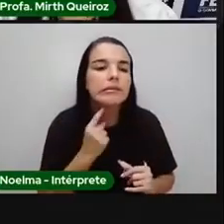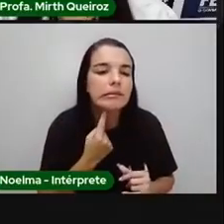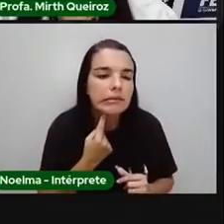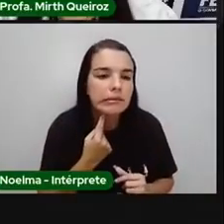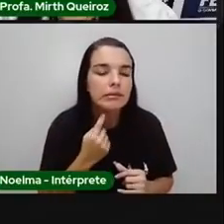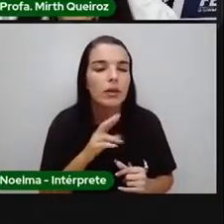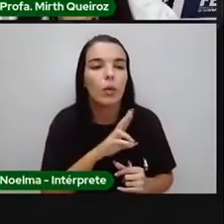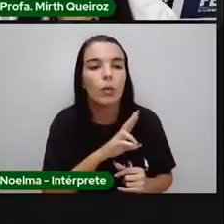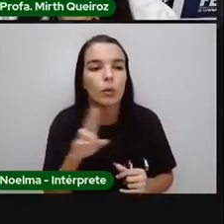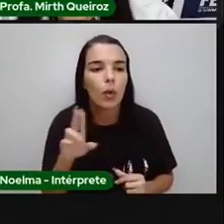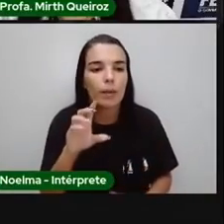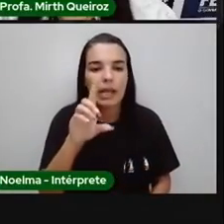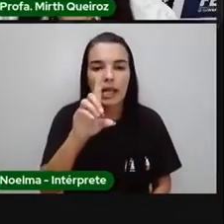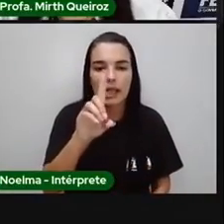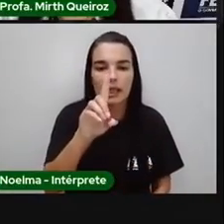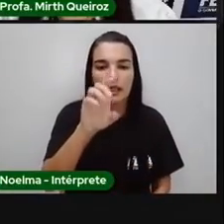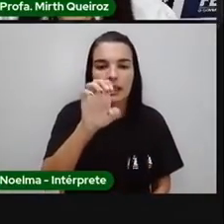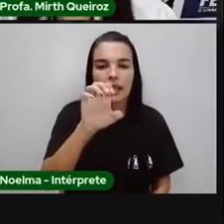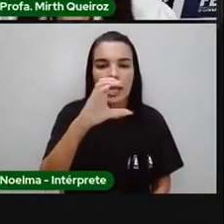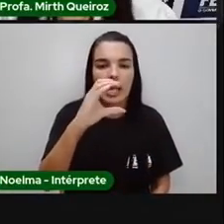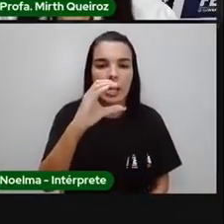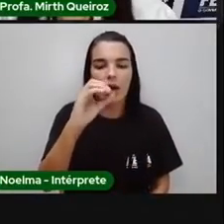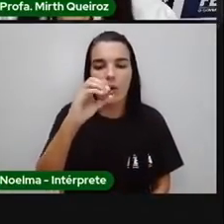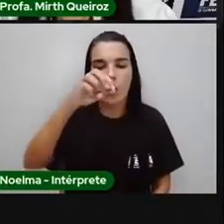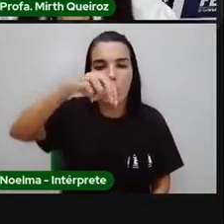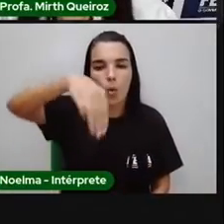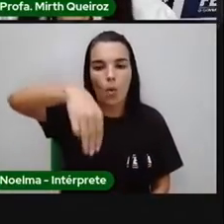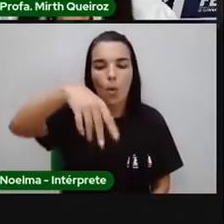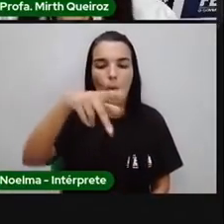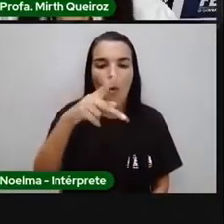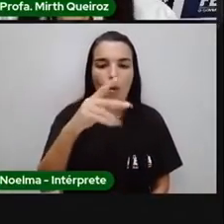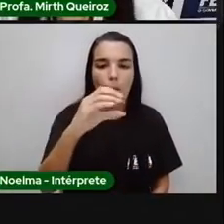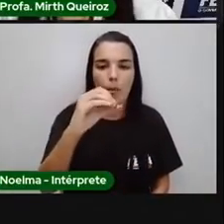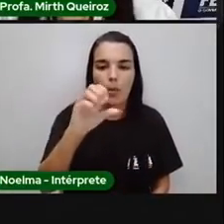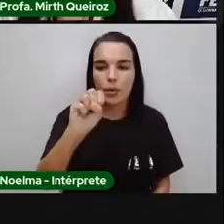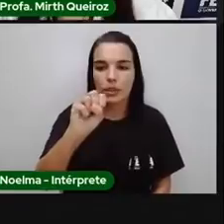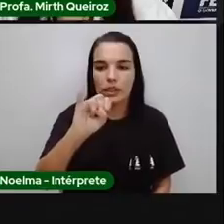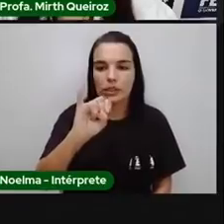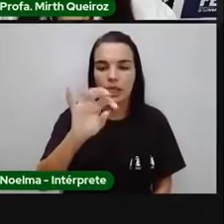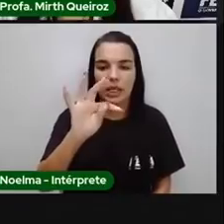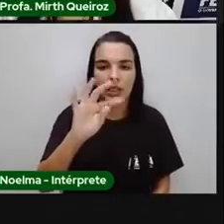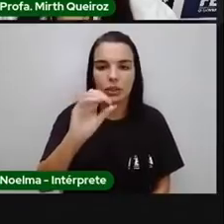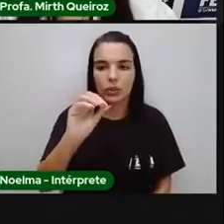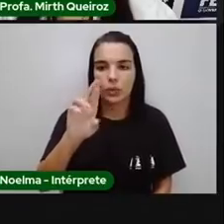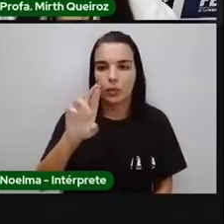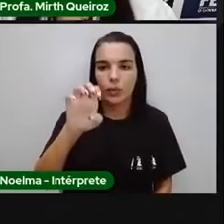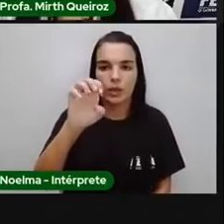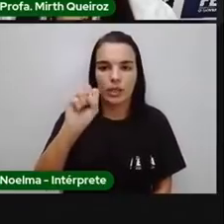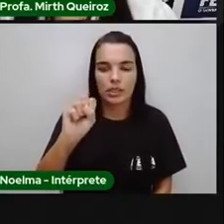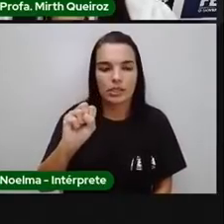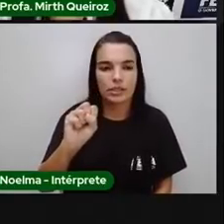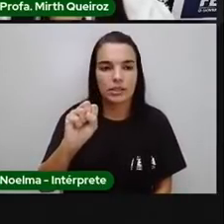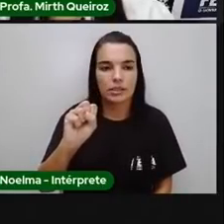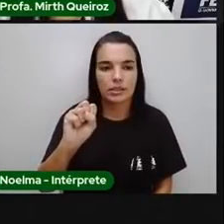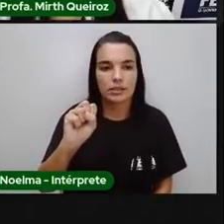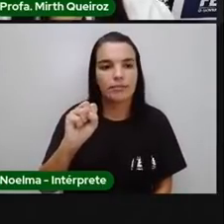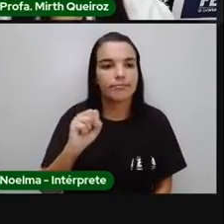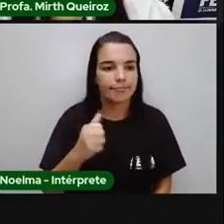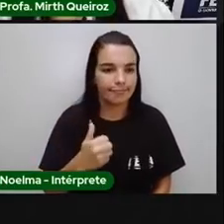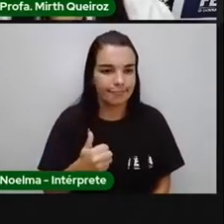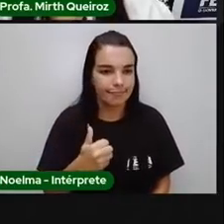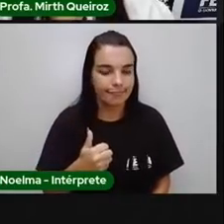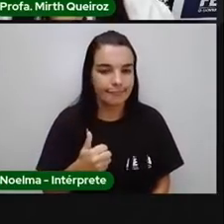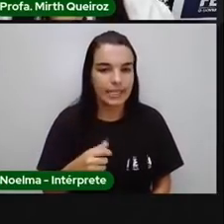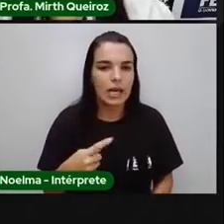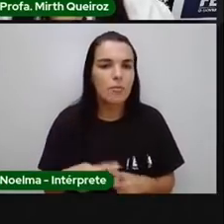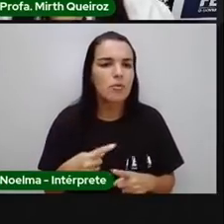chamados de decompositores, porque eles decompoem a matéria orgânica. Mas, prova, o que tem